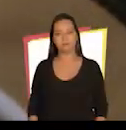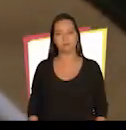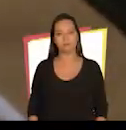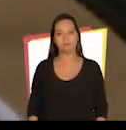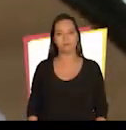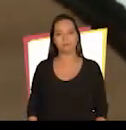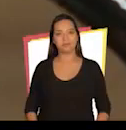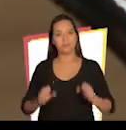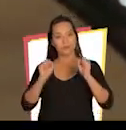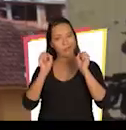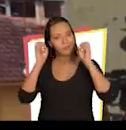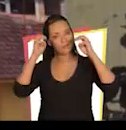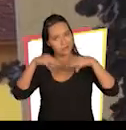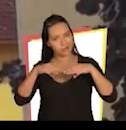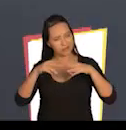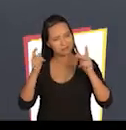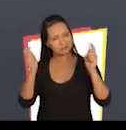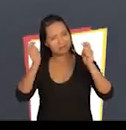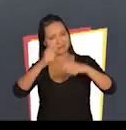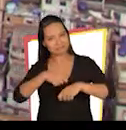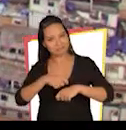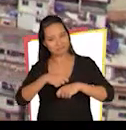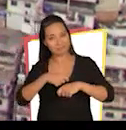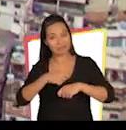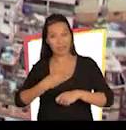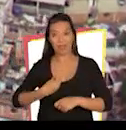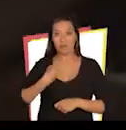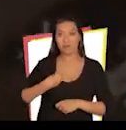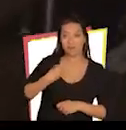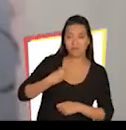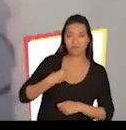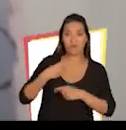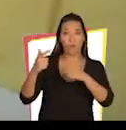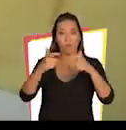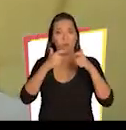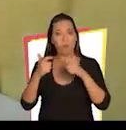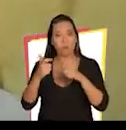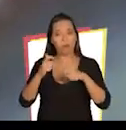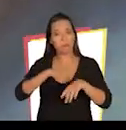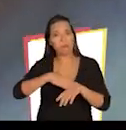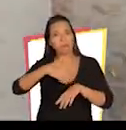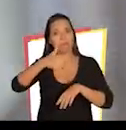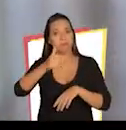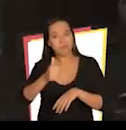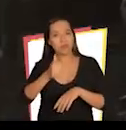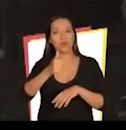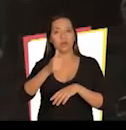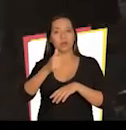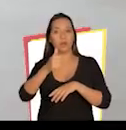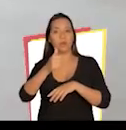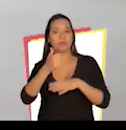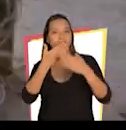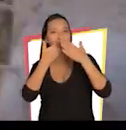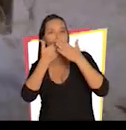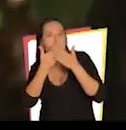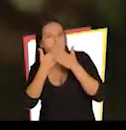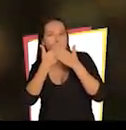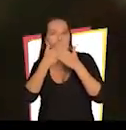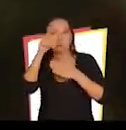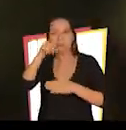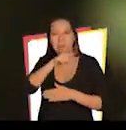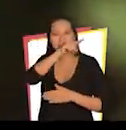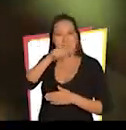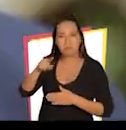Sim, é possível viver uma cidade decente, que não coloque mordaça nas ruas, morros e praças,